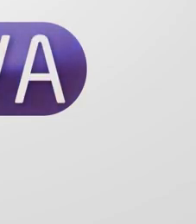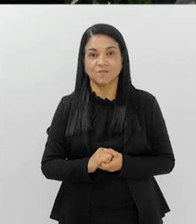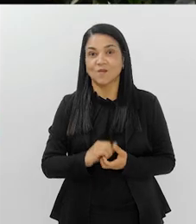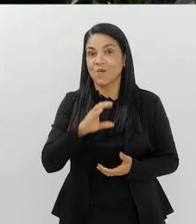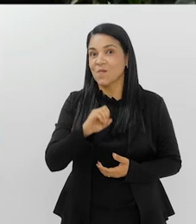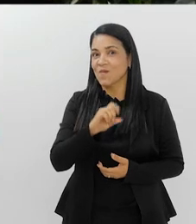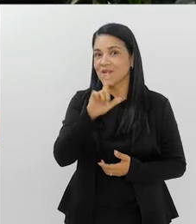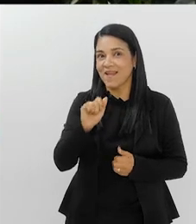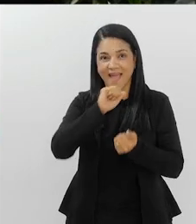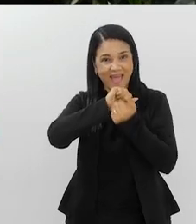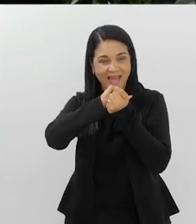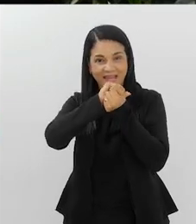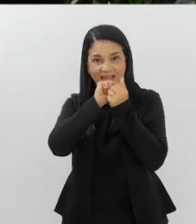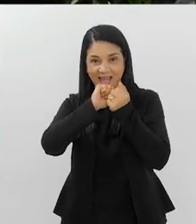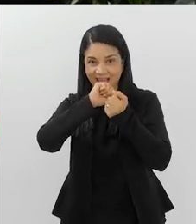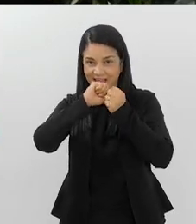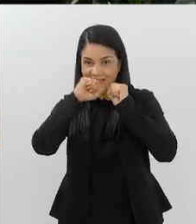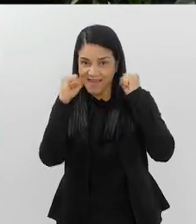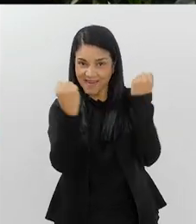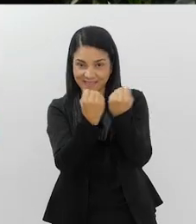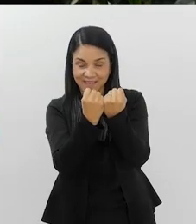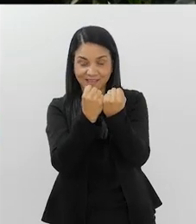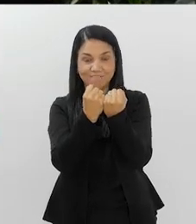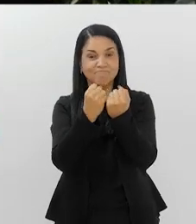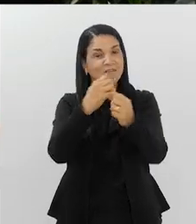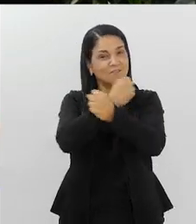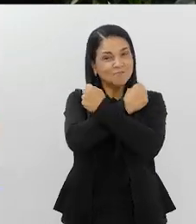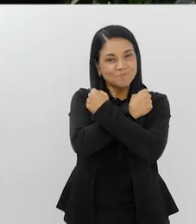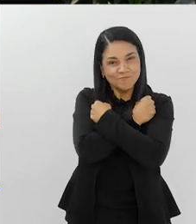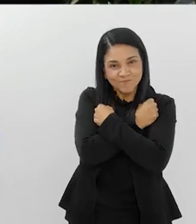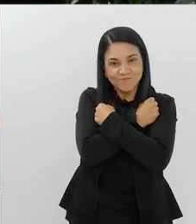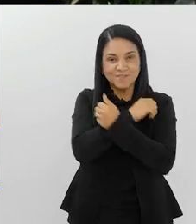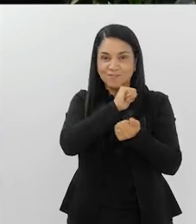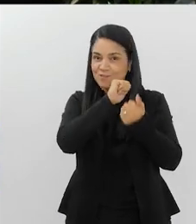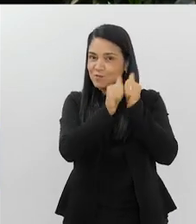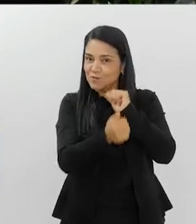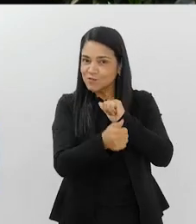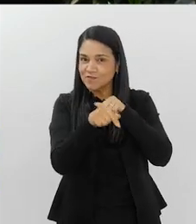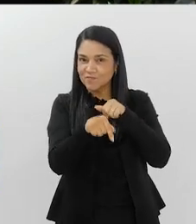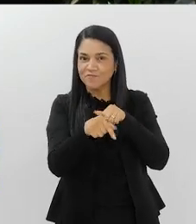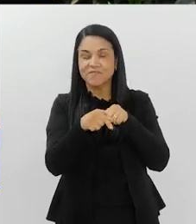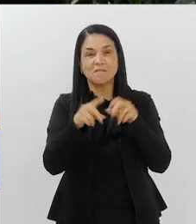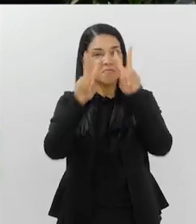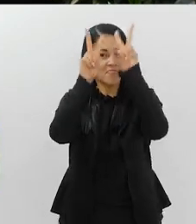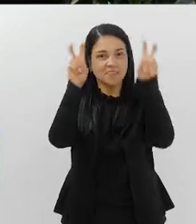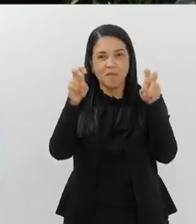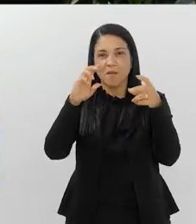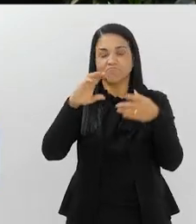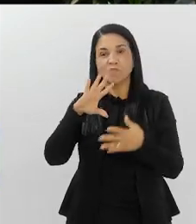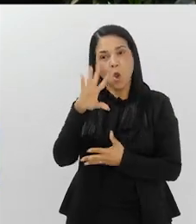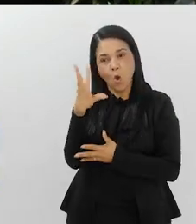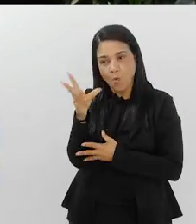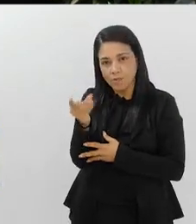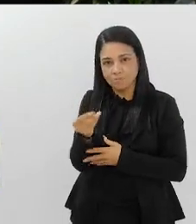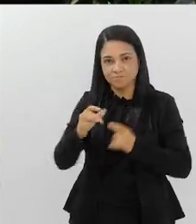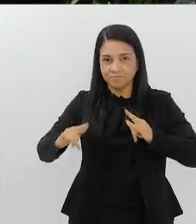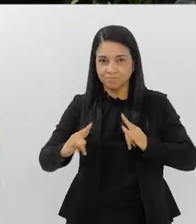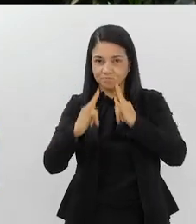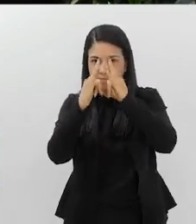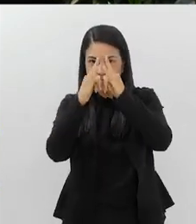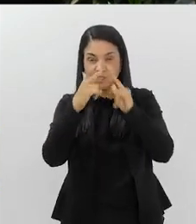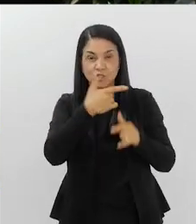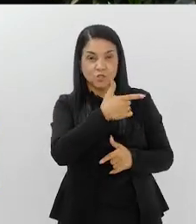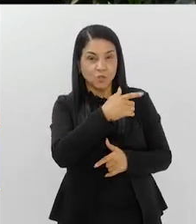Alô amigos do Arena Esportiva, aquele abraço. Tema do programa, as Paralimpíadas em Paris